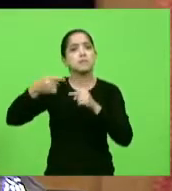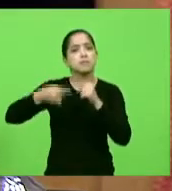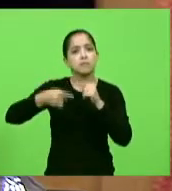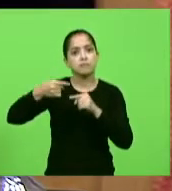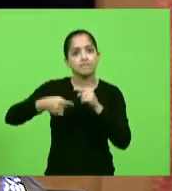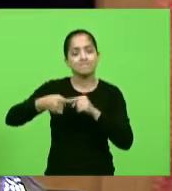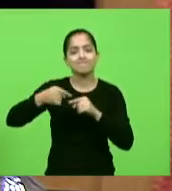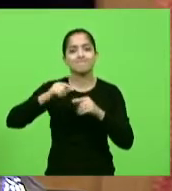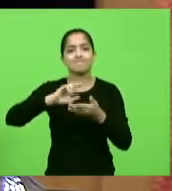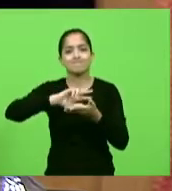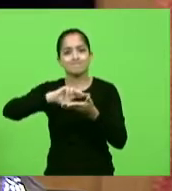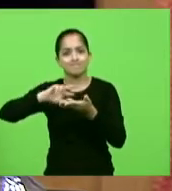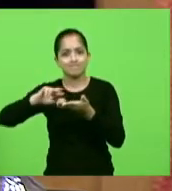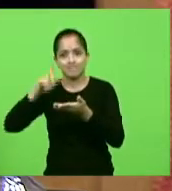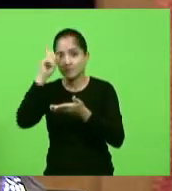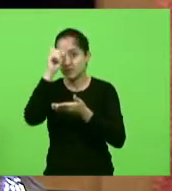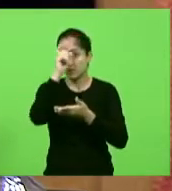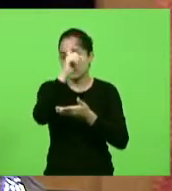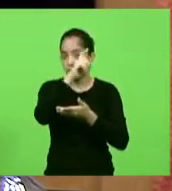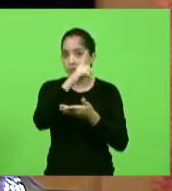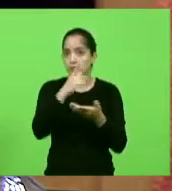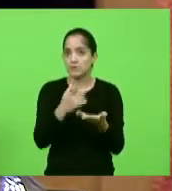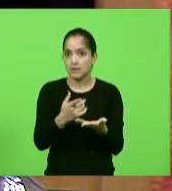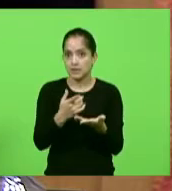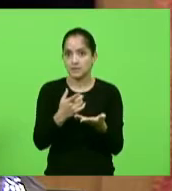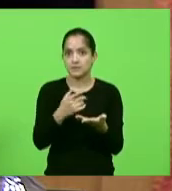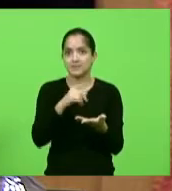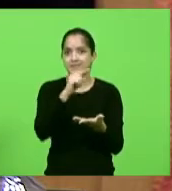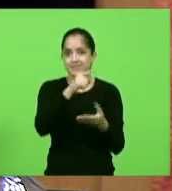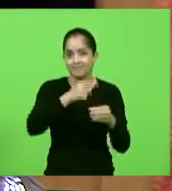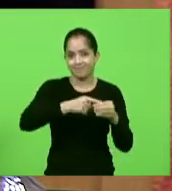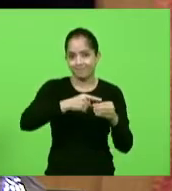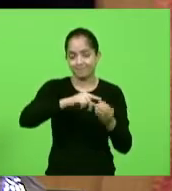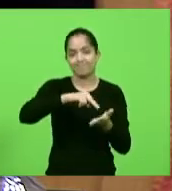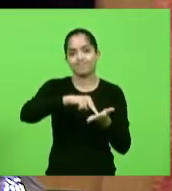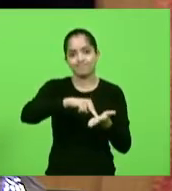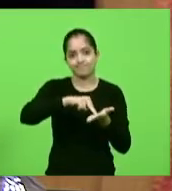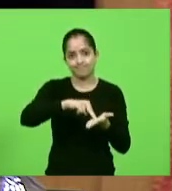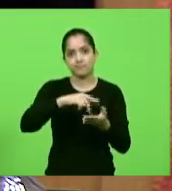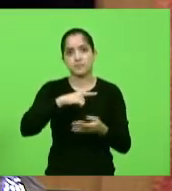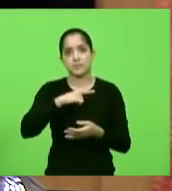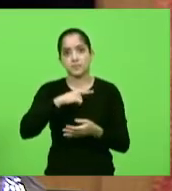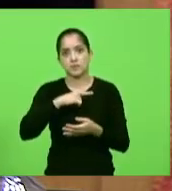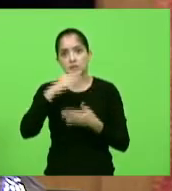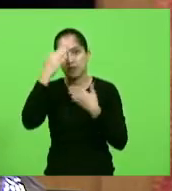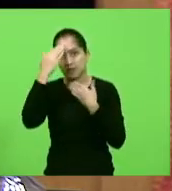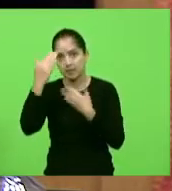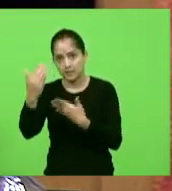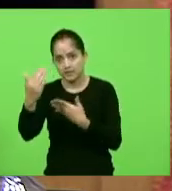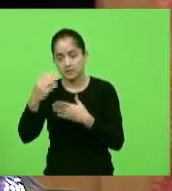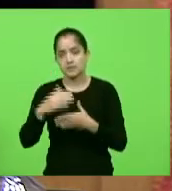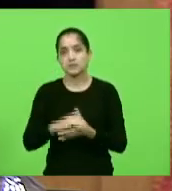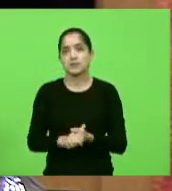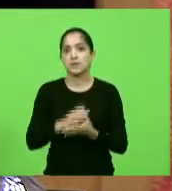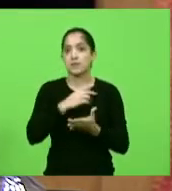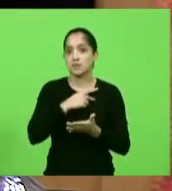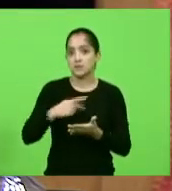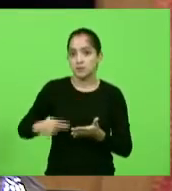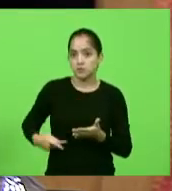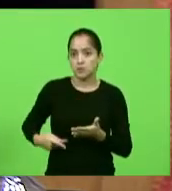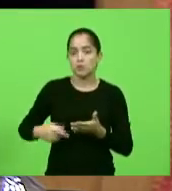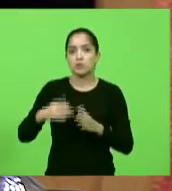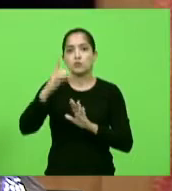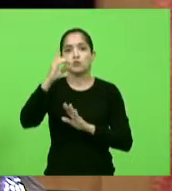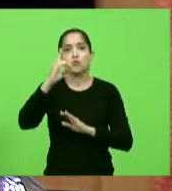várias dificuldades do município do Navegantes. Agradecer ao presidente da Selesc, junto com os